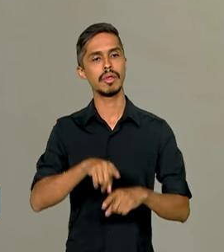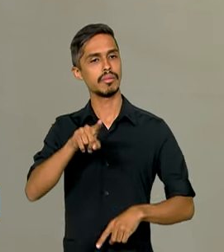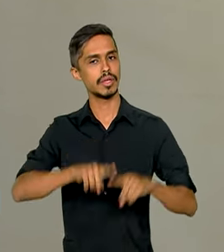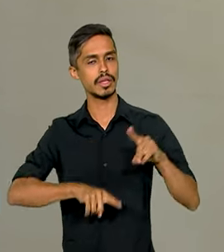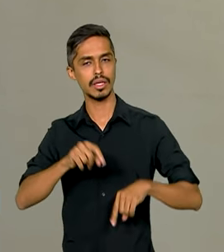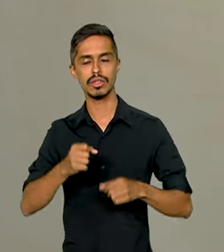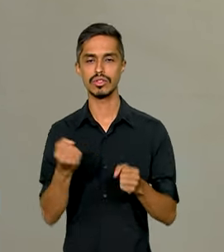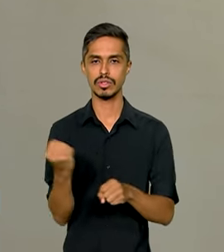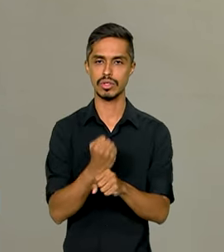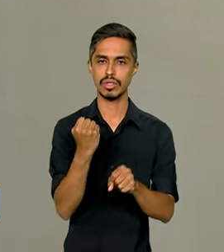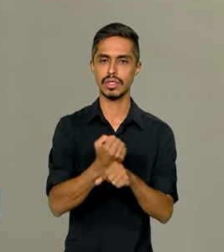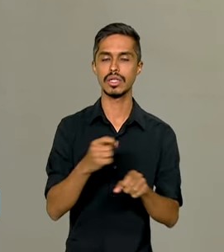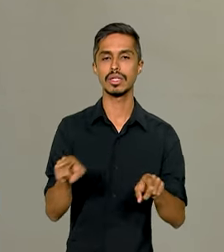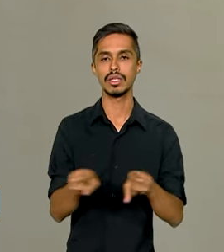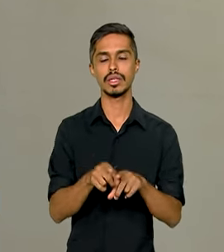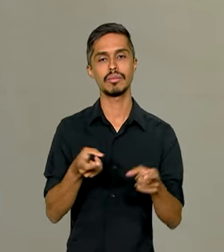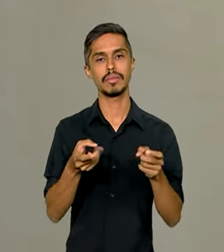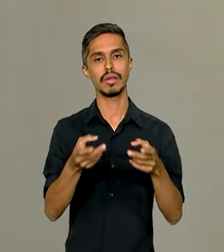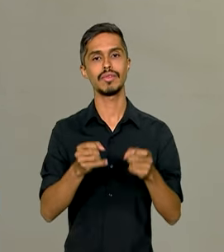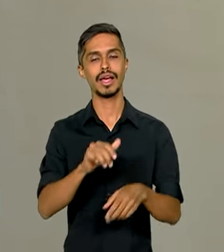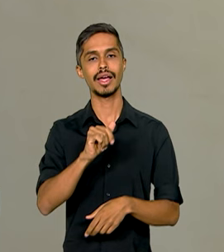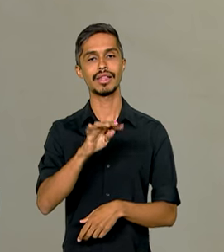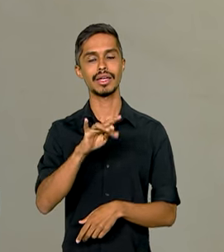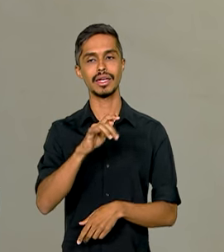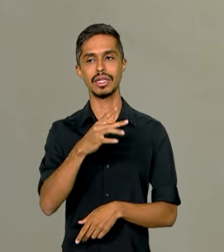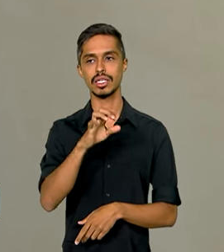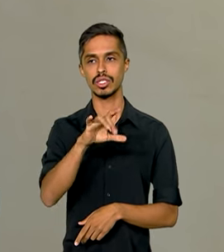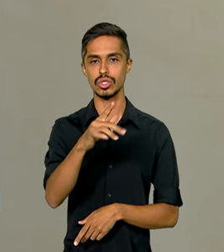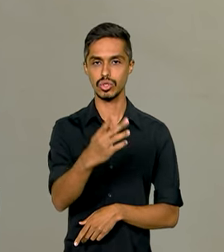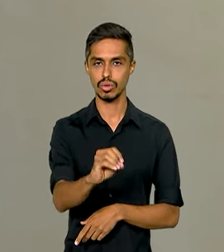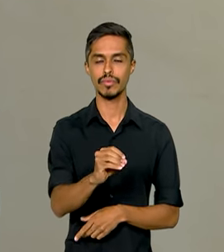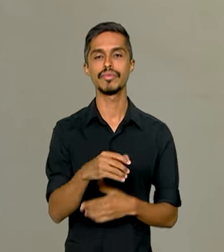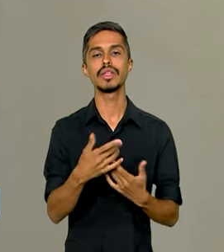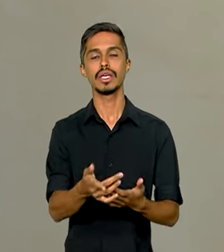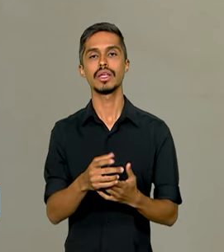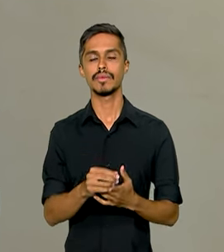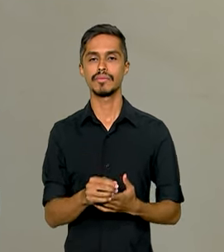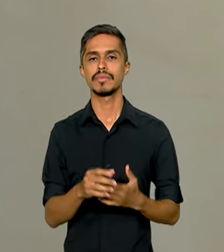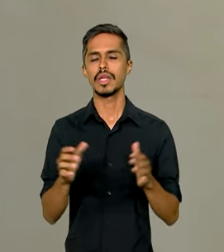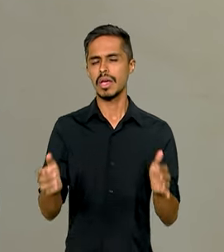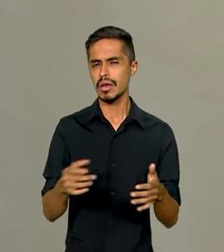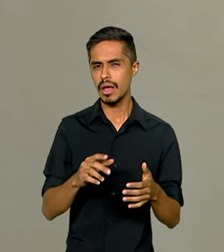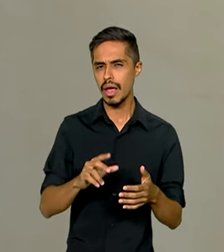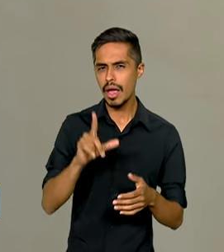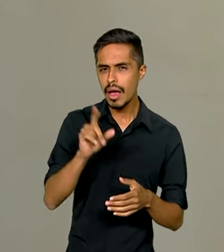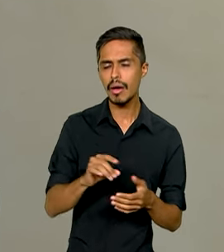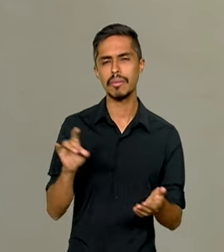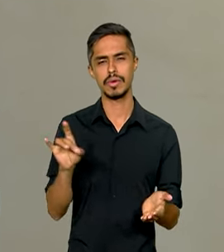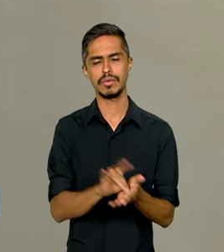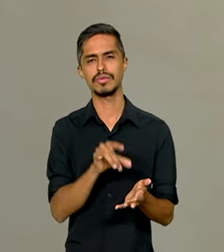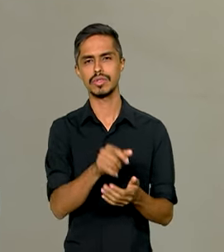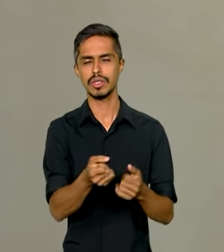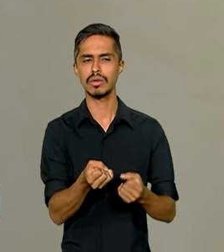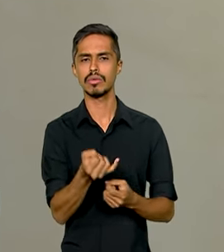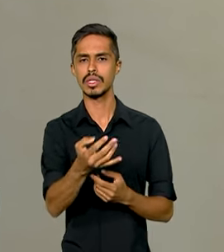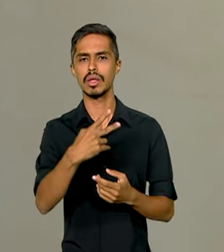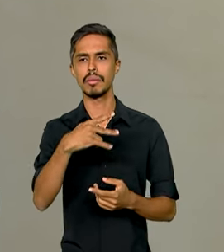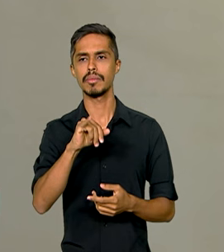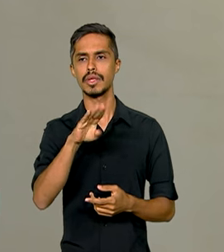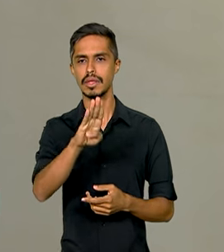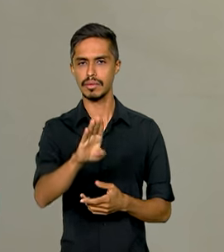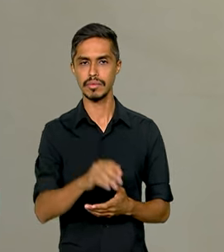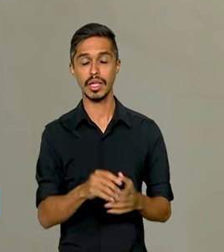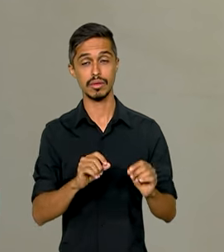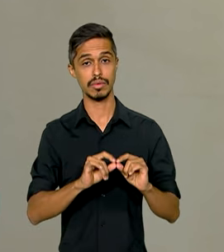de construção e as vendas do atacarejo. E oferecem aí uma estimativa mais realista em relação ao PIB. Esse